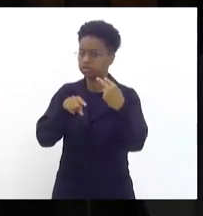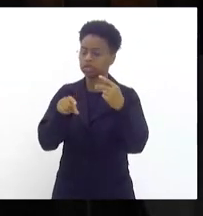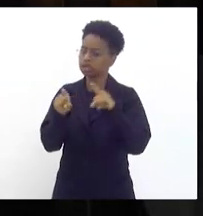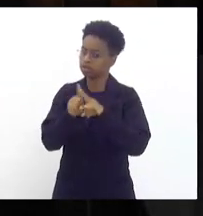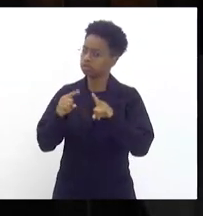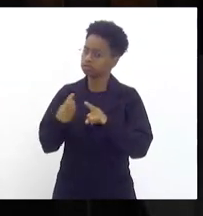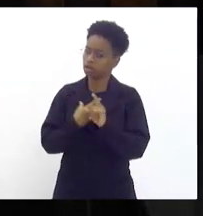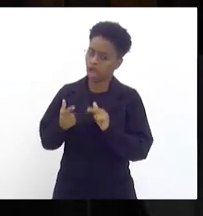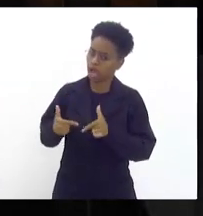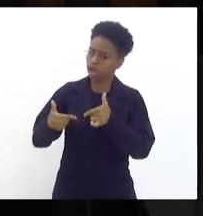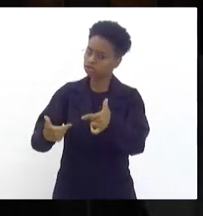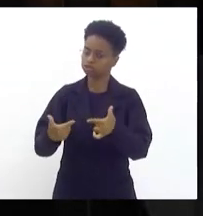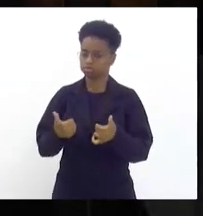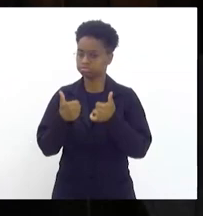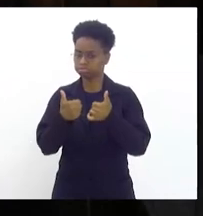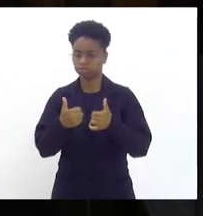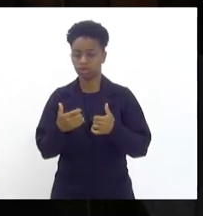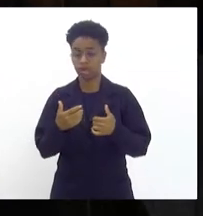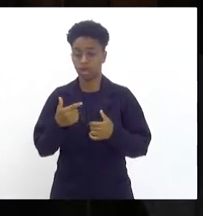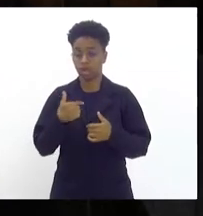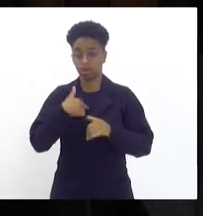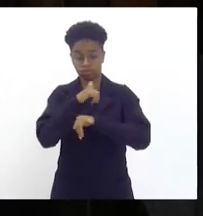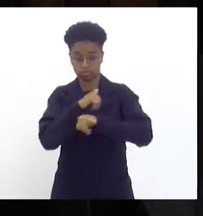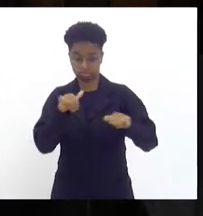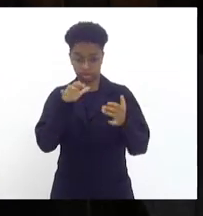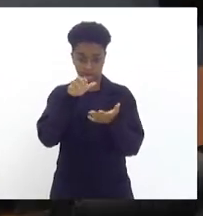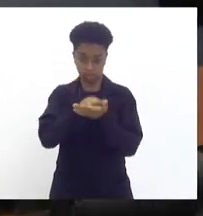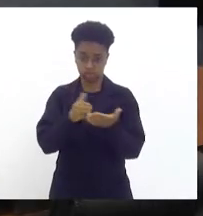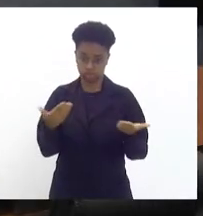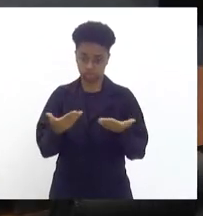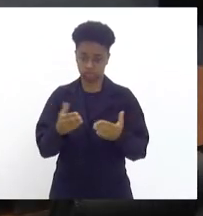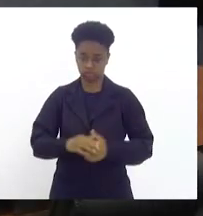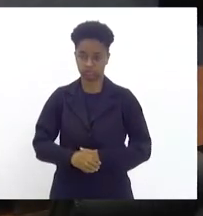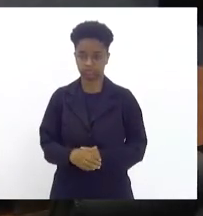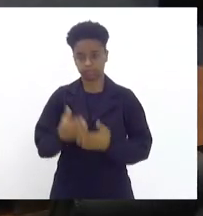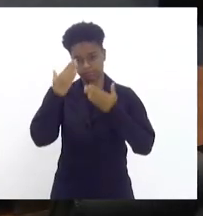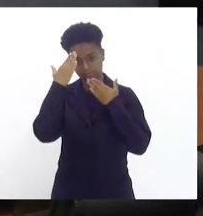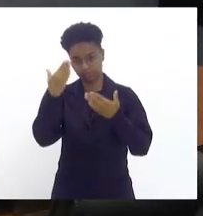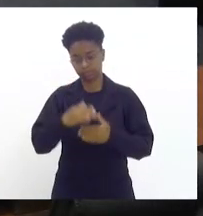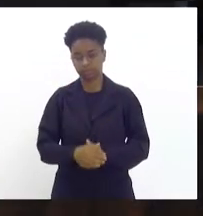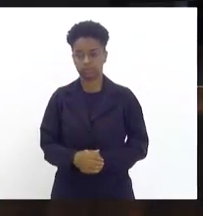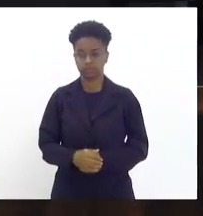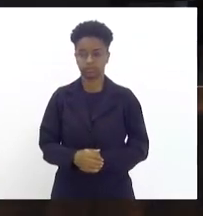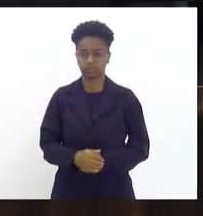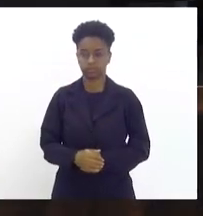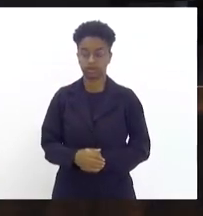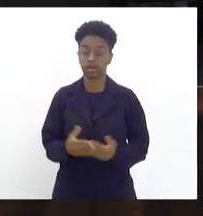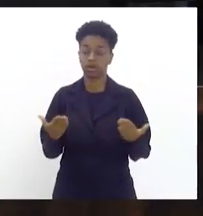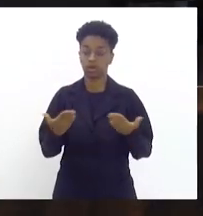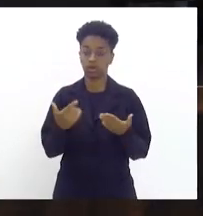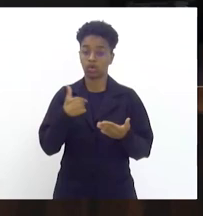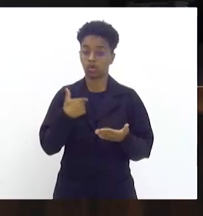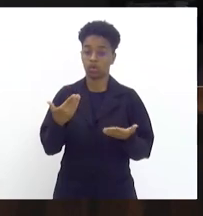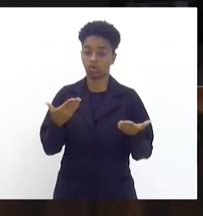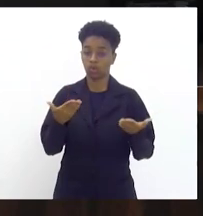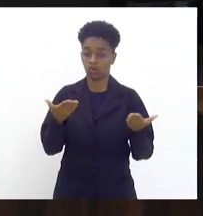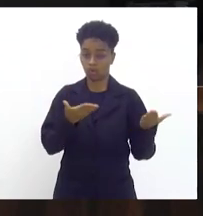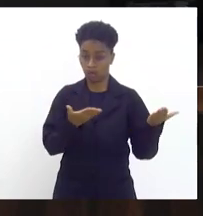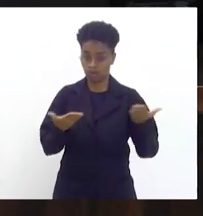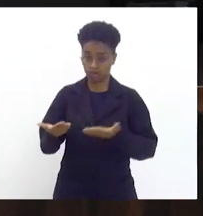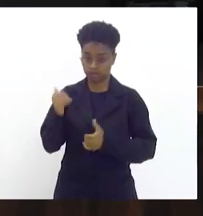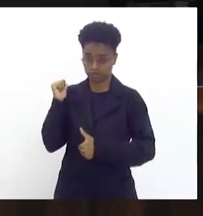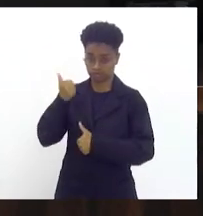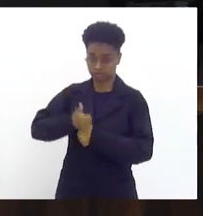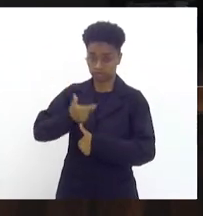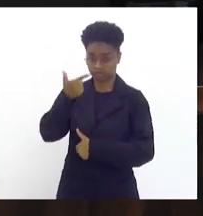fazer com muita tranquilidade fica aqui o nosso registro obrigado deputado na medida que convido vossa excelência para assumir novamente